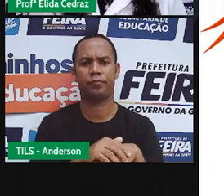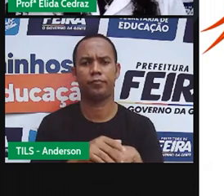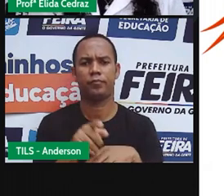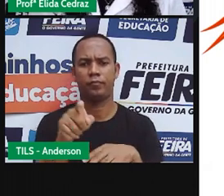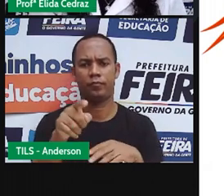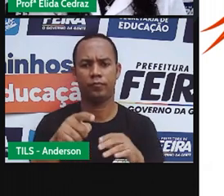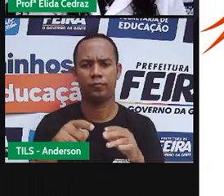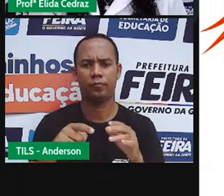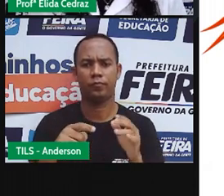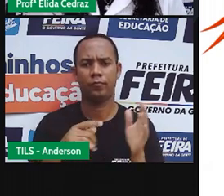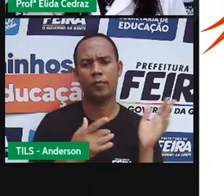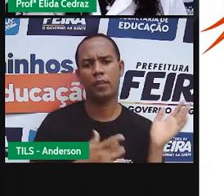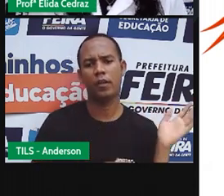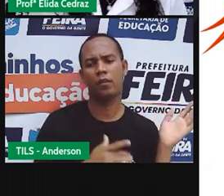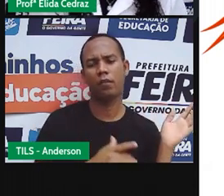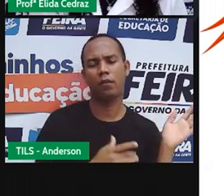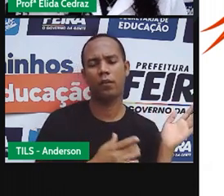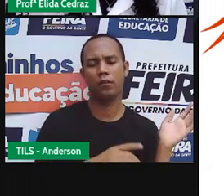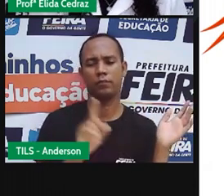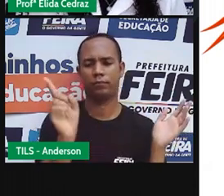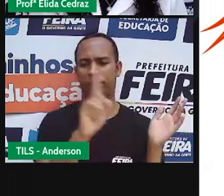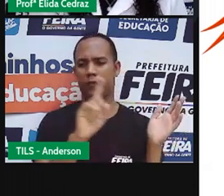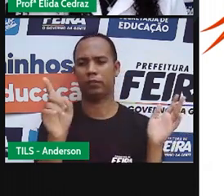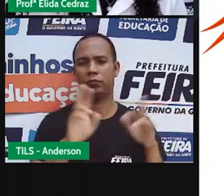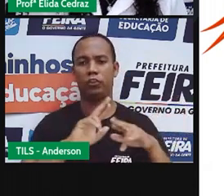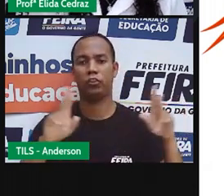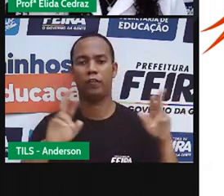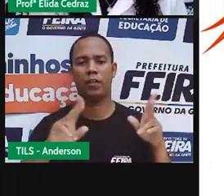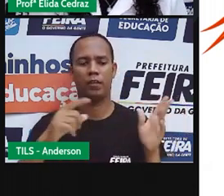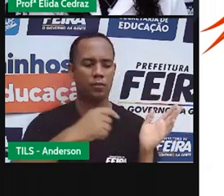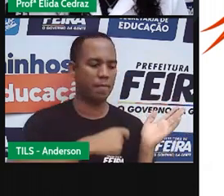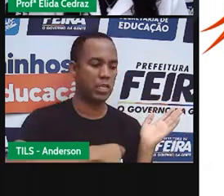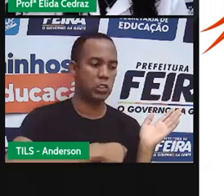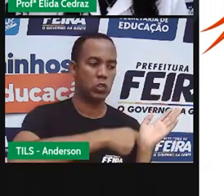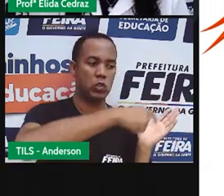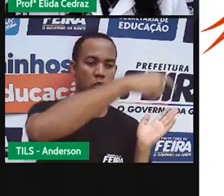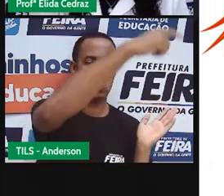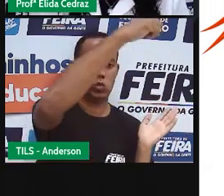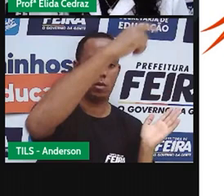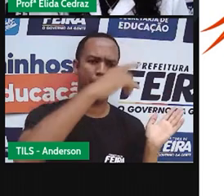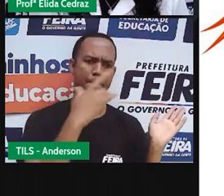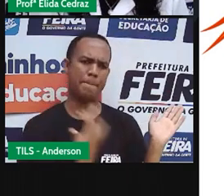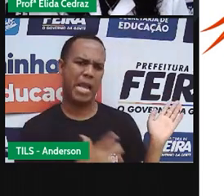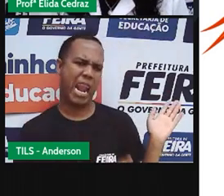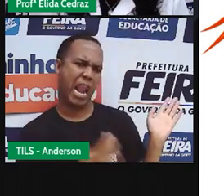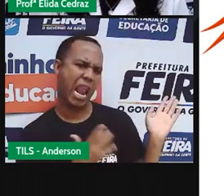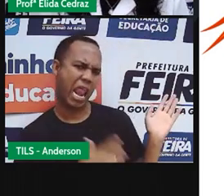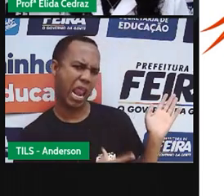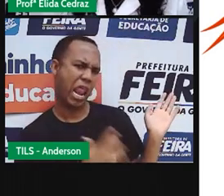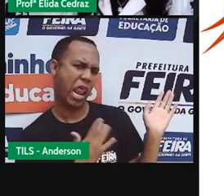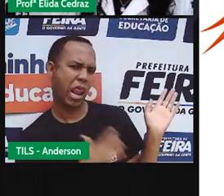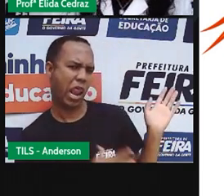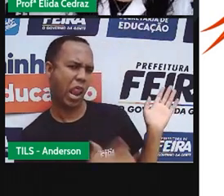Não é um violão. Não, não é um violão. É uma